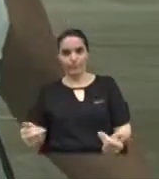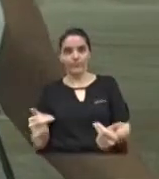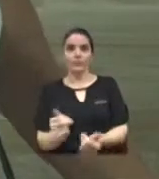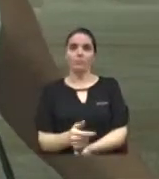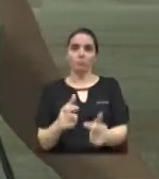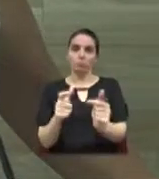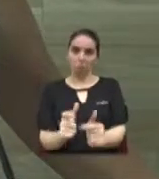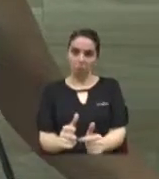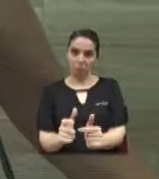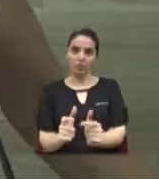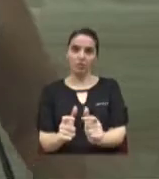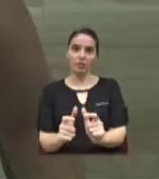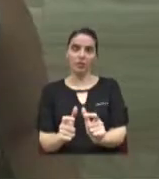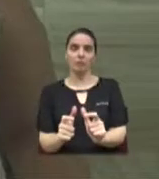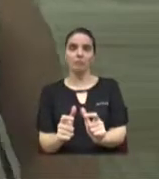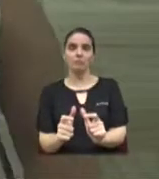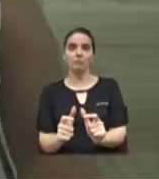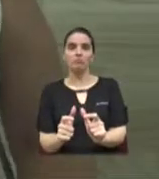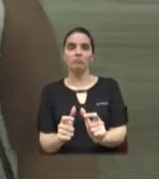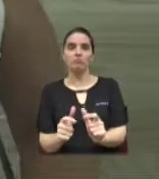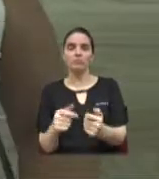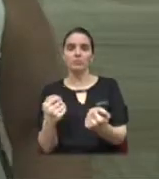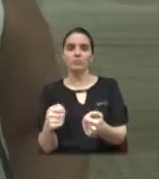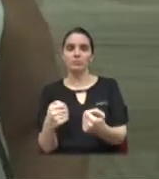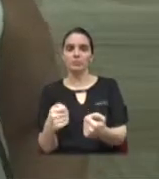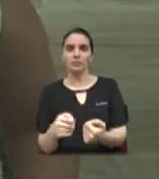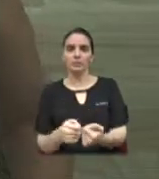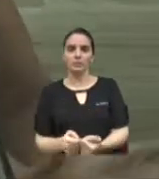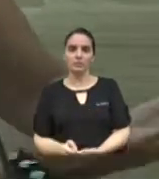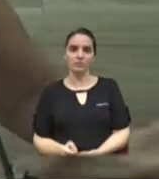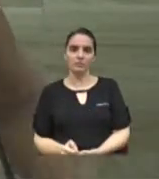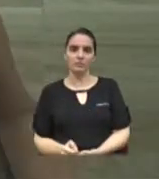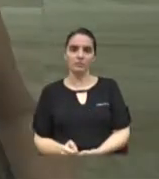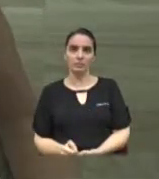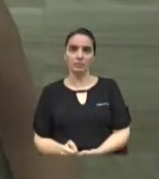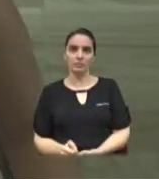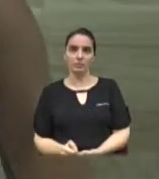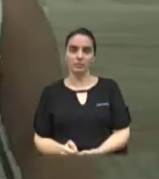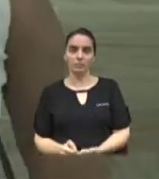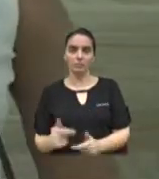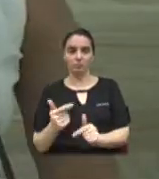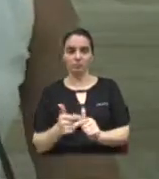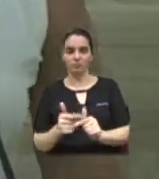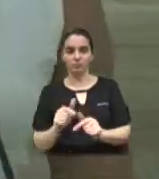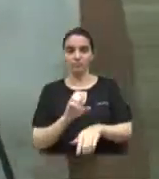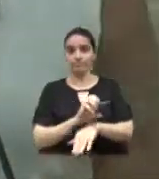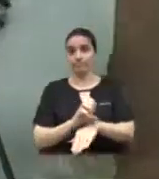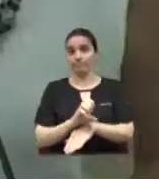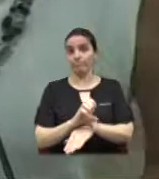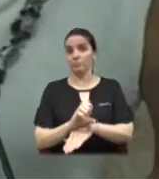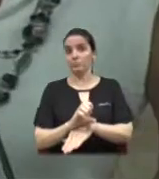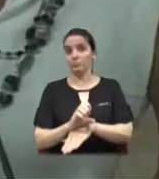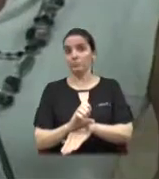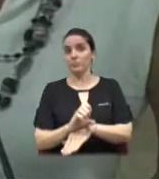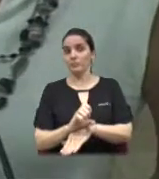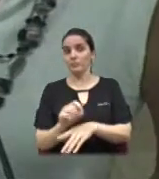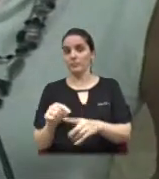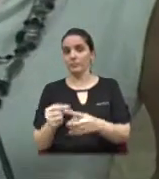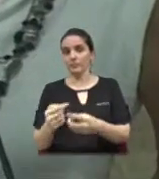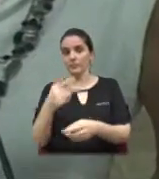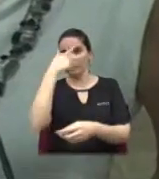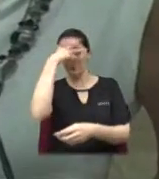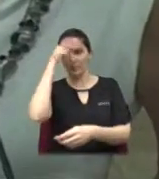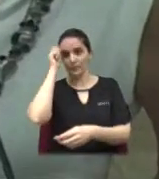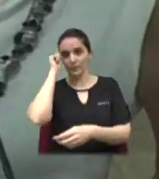que demandam coisas estaduais e que acaba a prefeitura